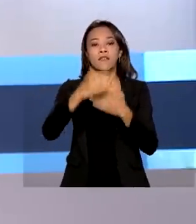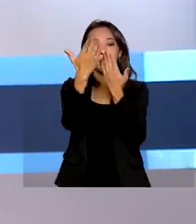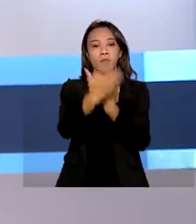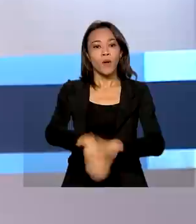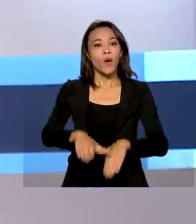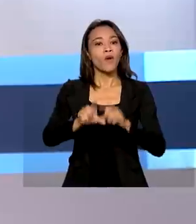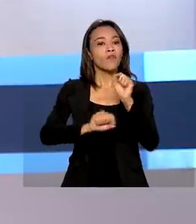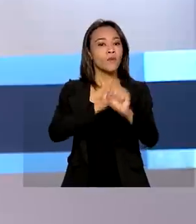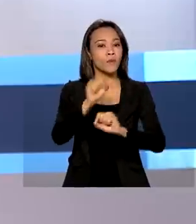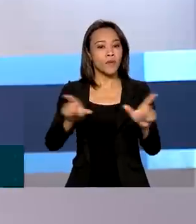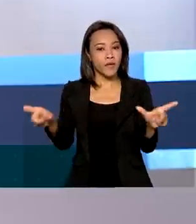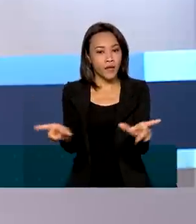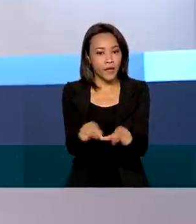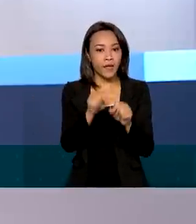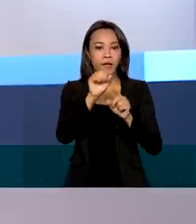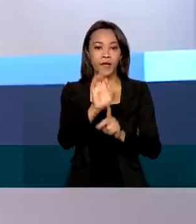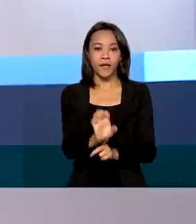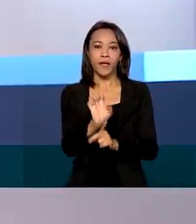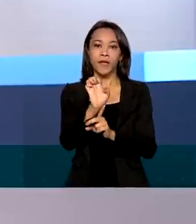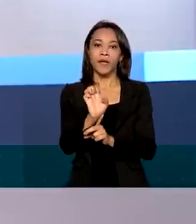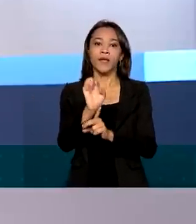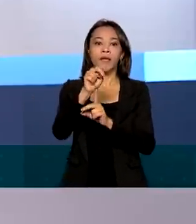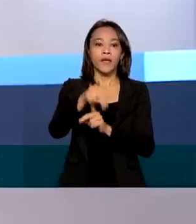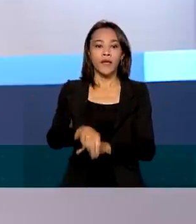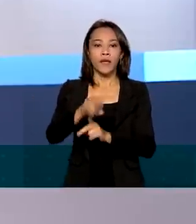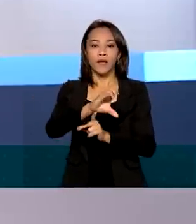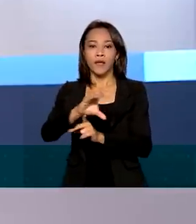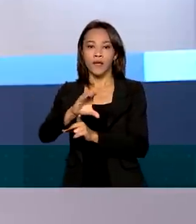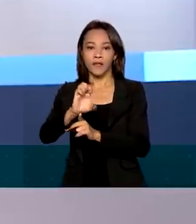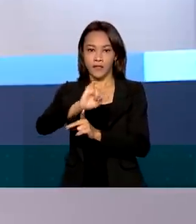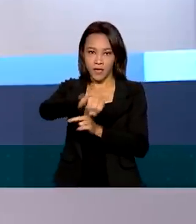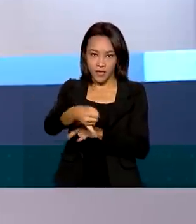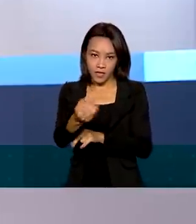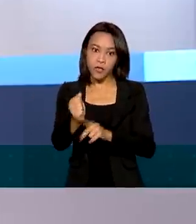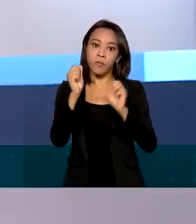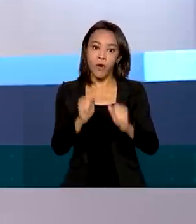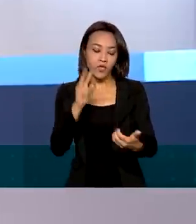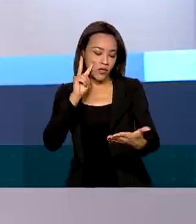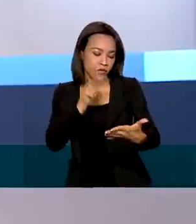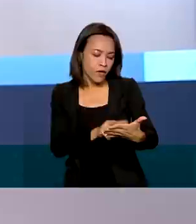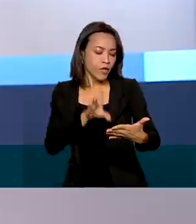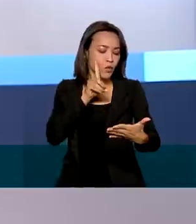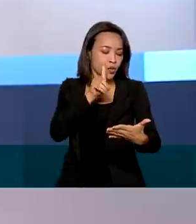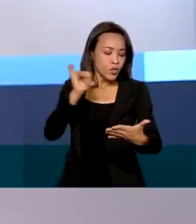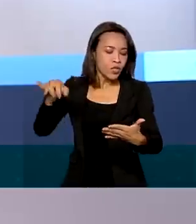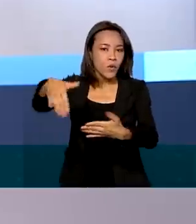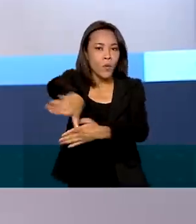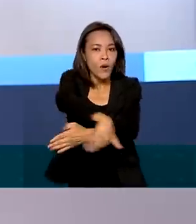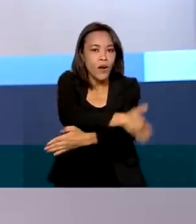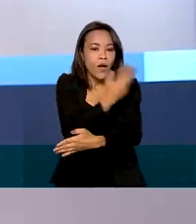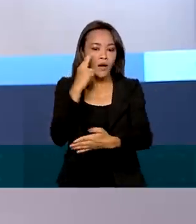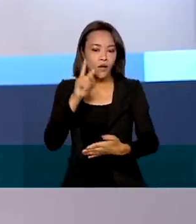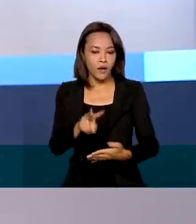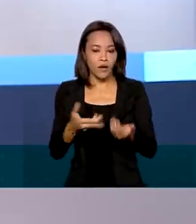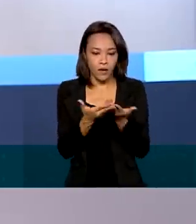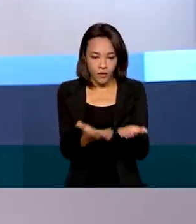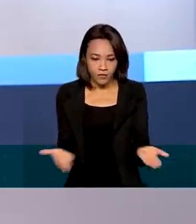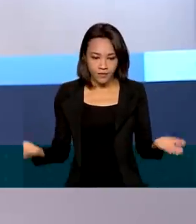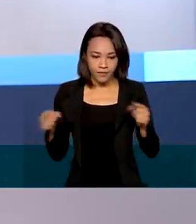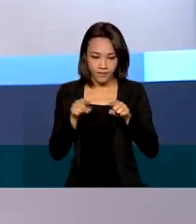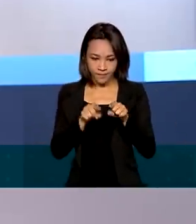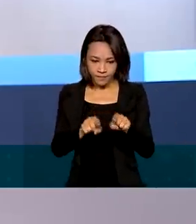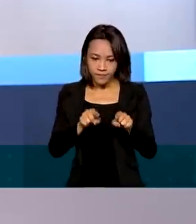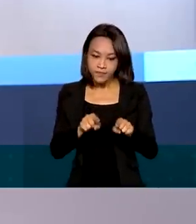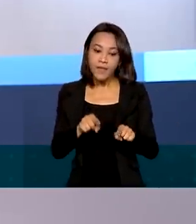Competências de Jovens e Adultos pode conferir os locais das provas e o horário do exame nesse endereço aí que aparece na sua tela.